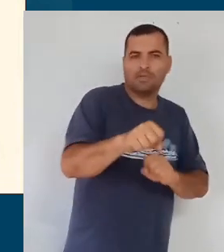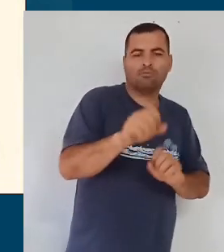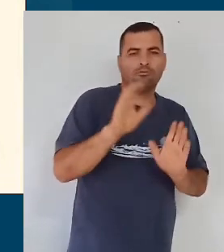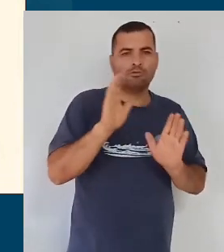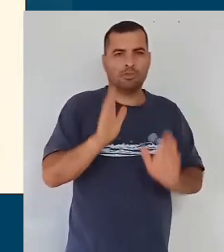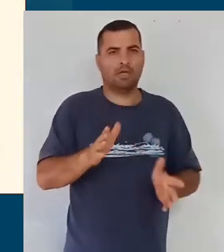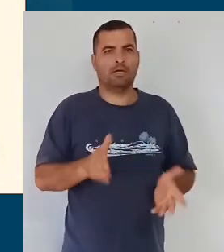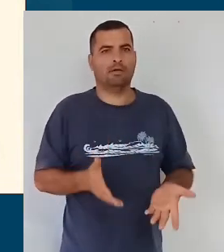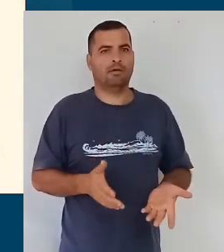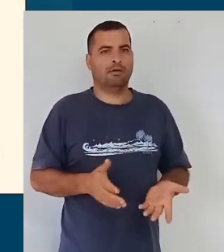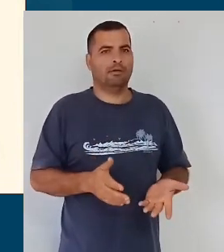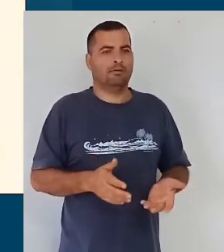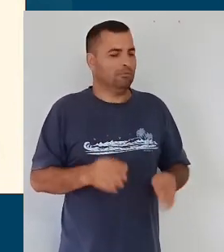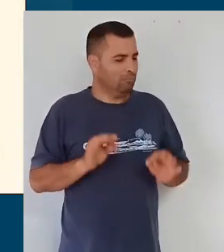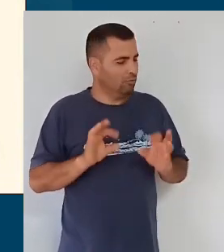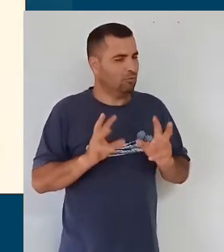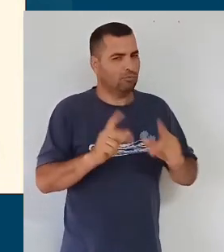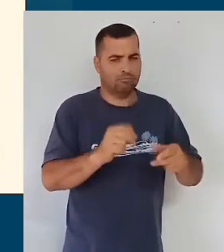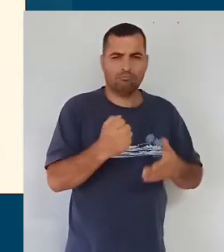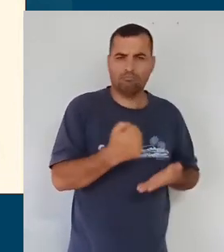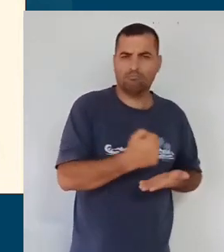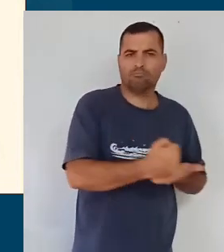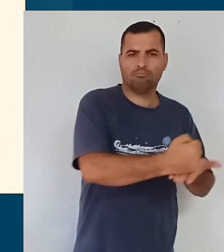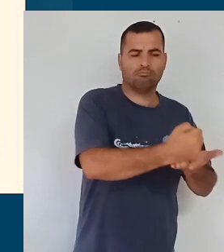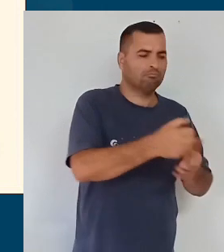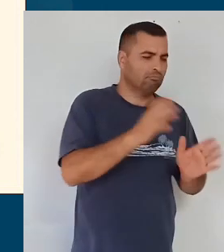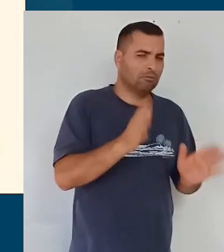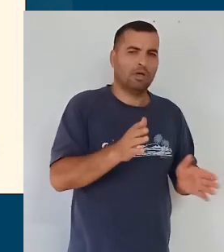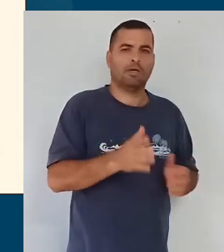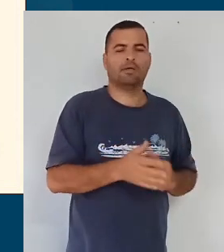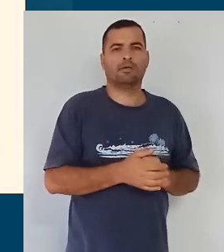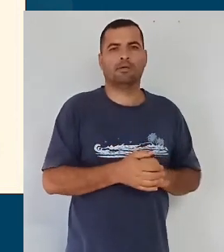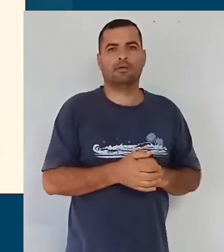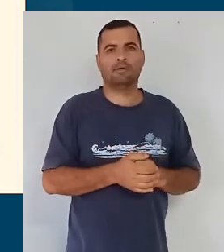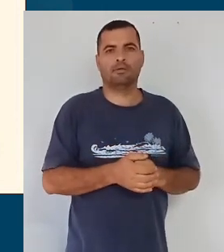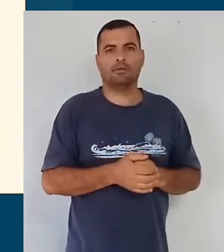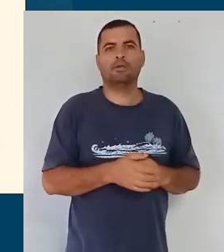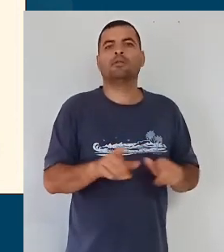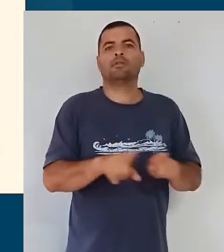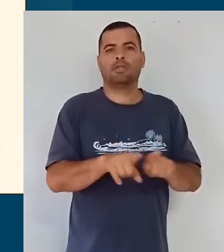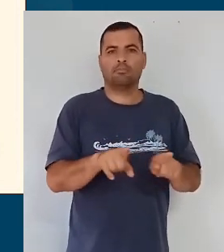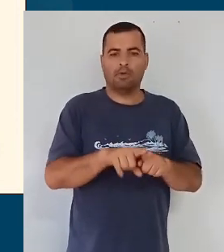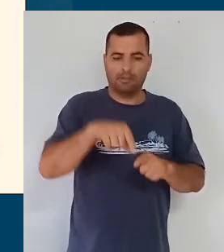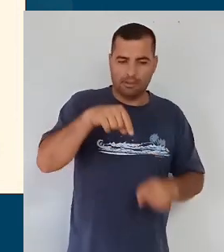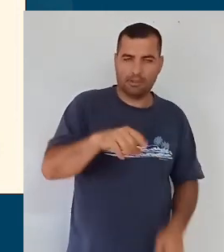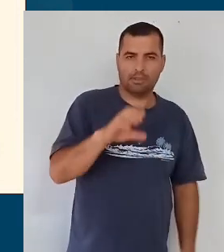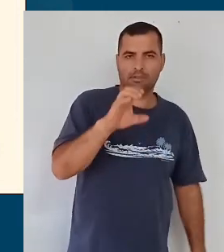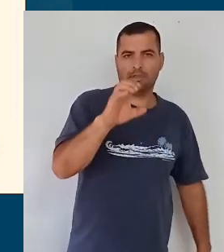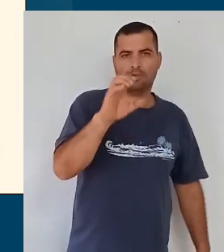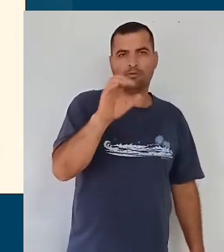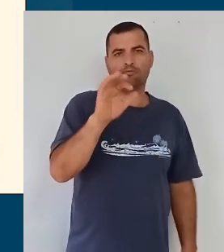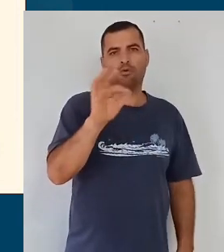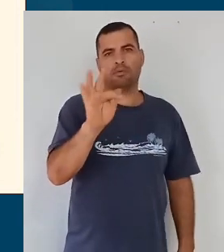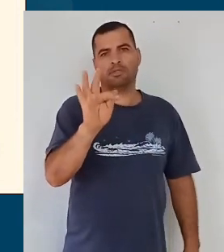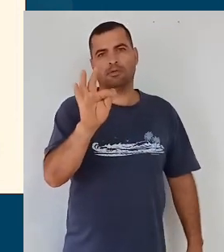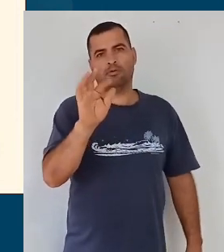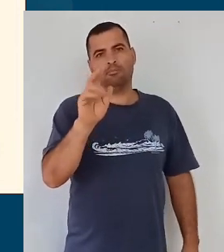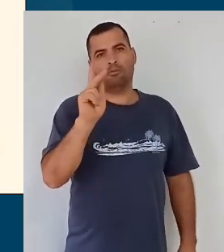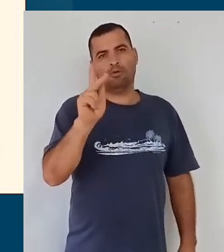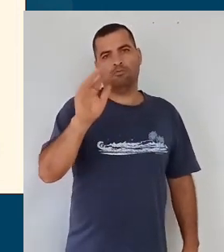tiveram coordenadas pela equipe das professoras do Centro de Formação Paulo Freire.